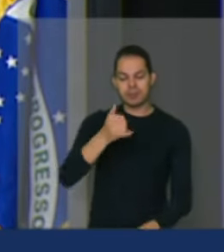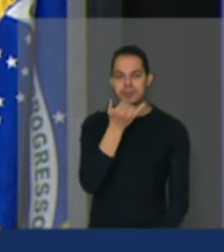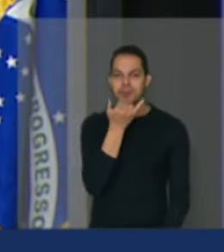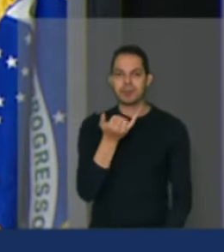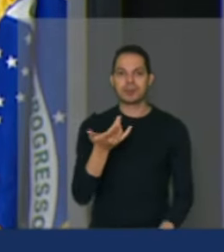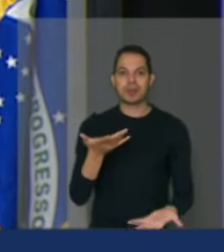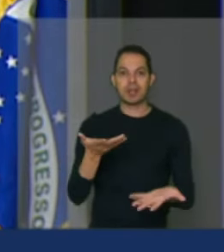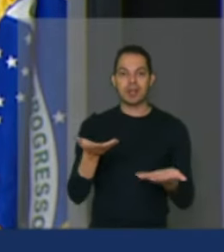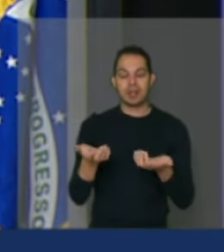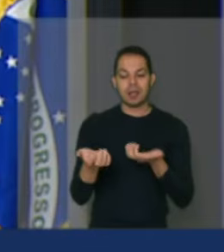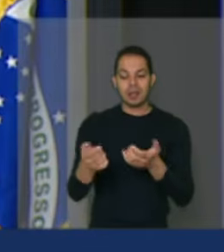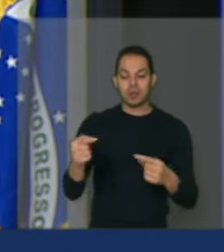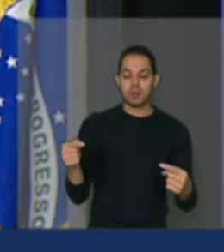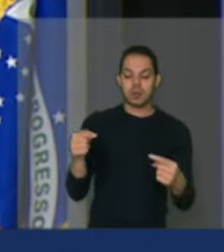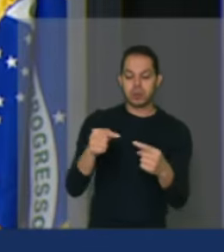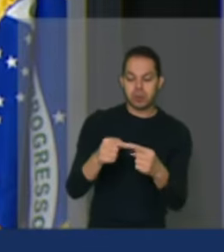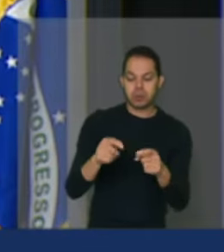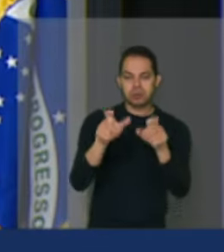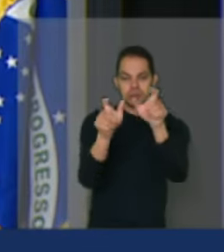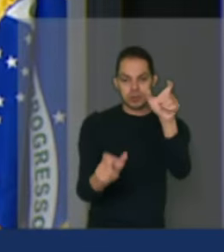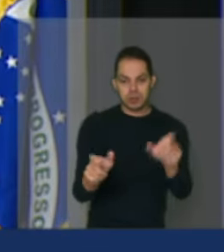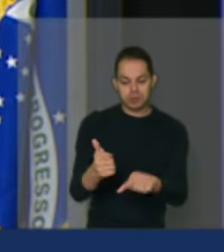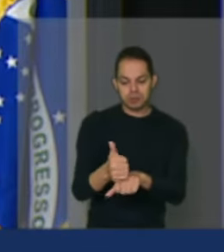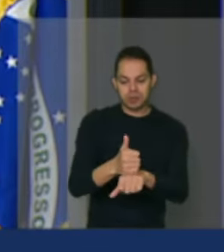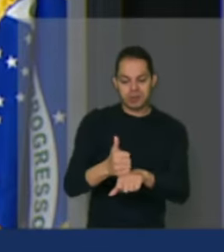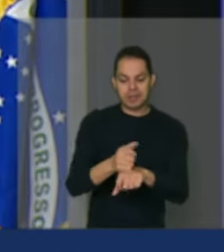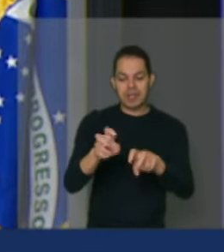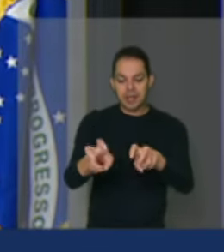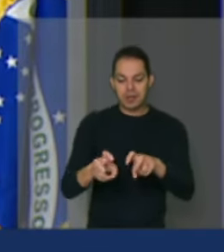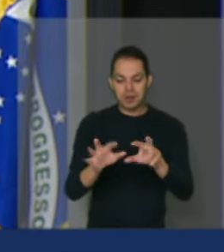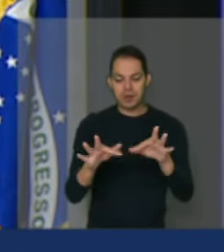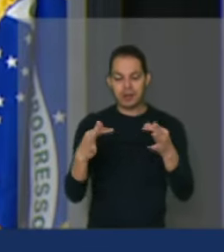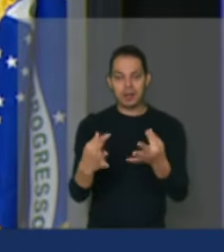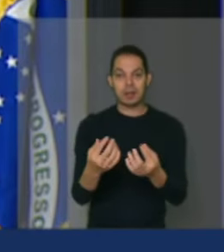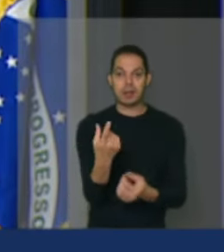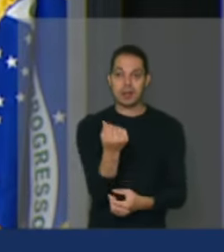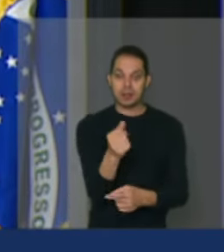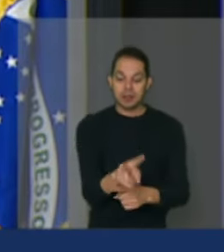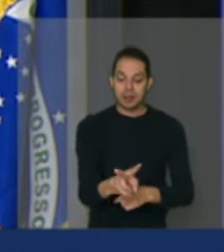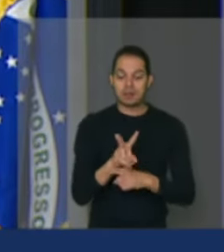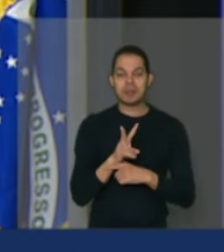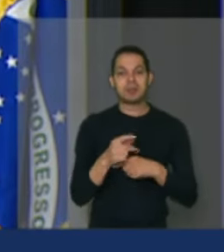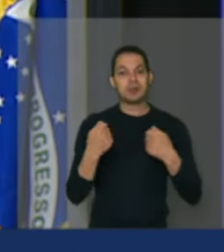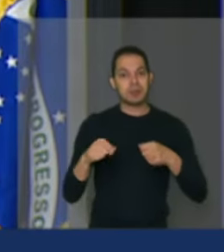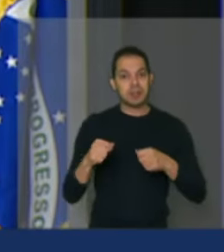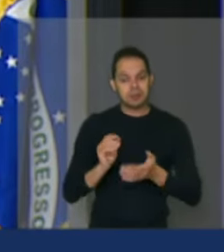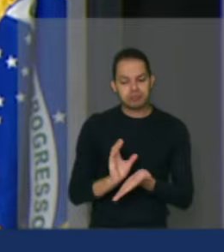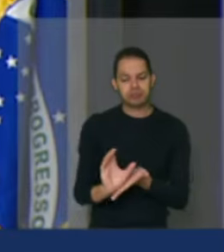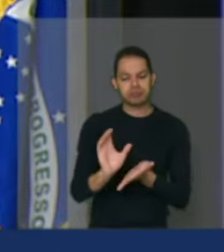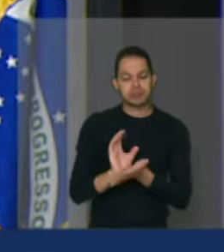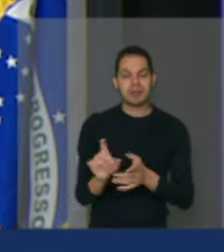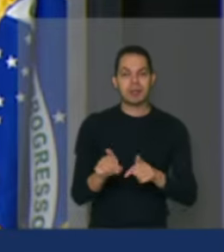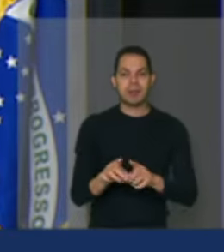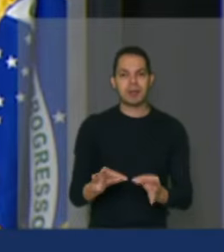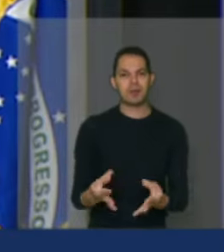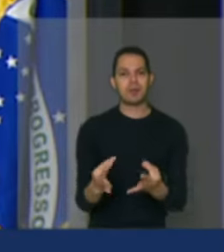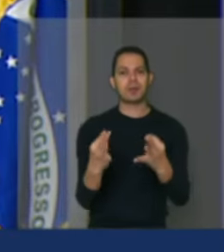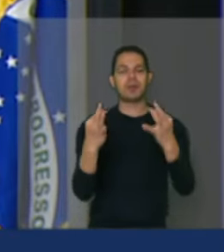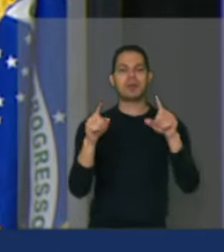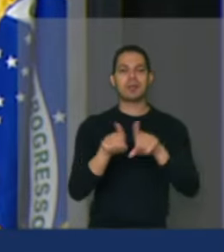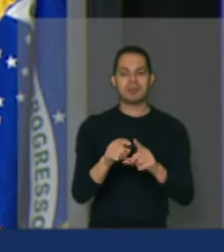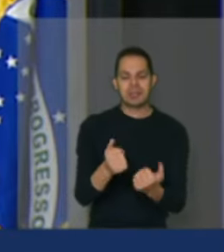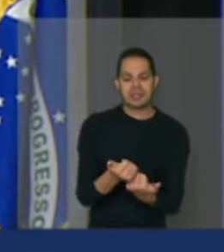empreendedores rurais. Nós precisamos de crédito rural, acesso à tecnologia, assistência técnica,